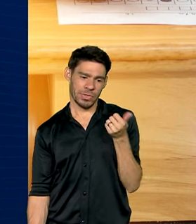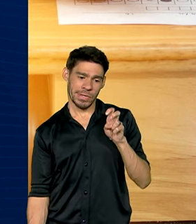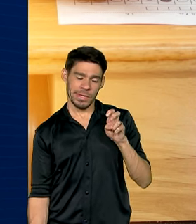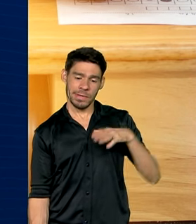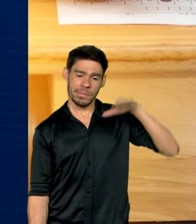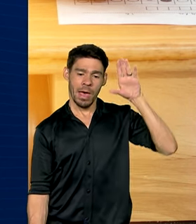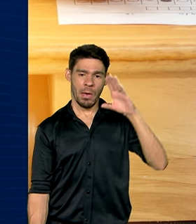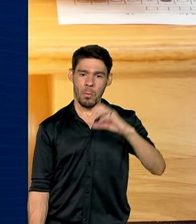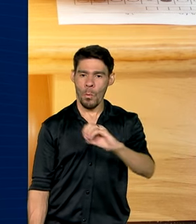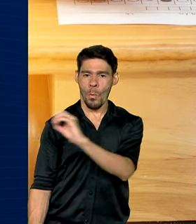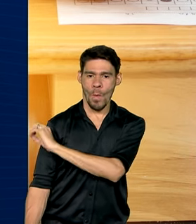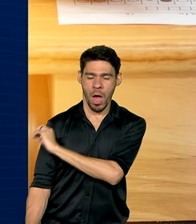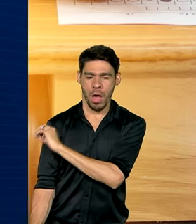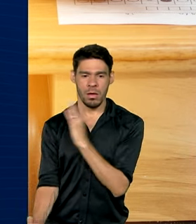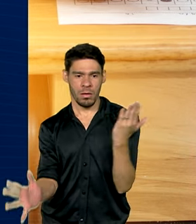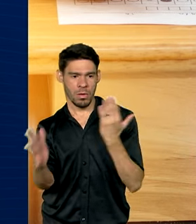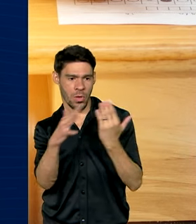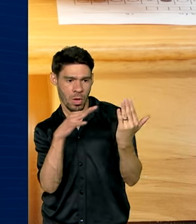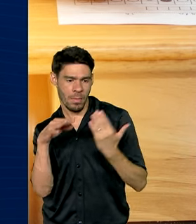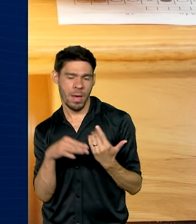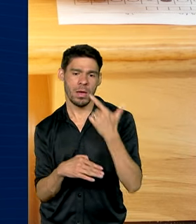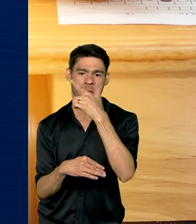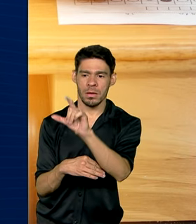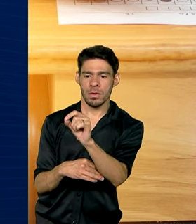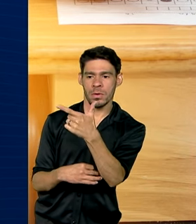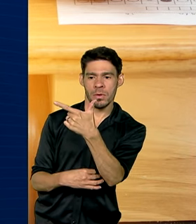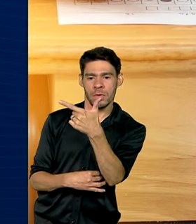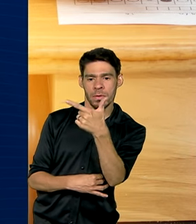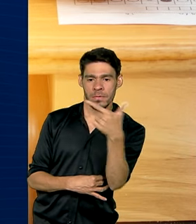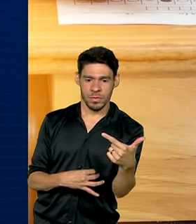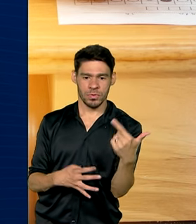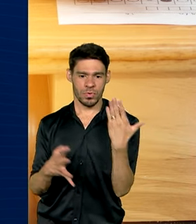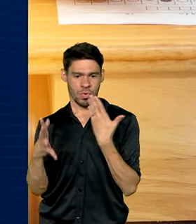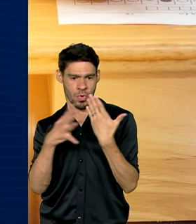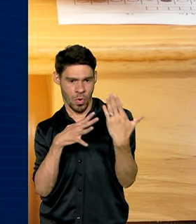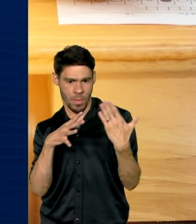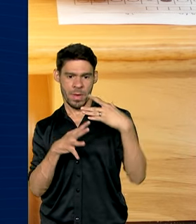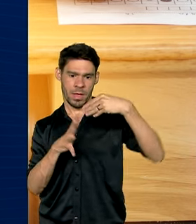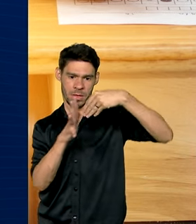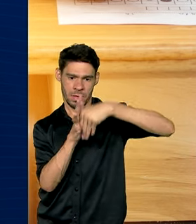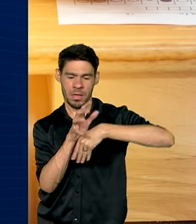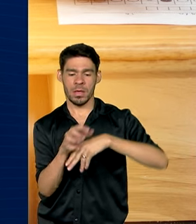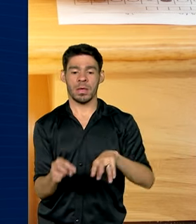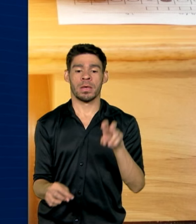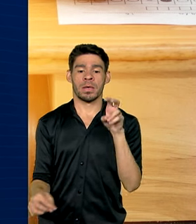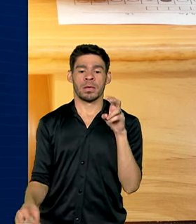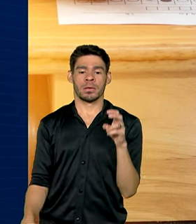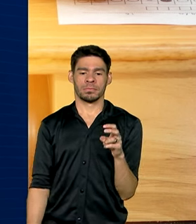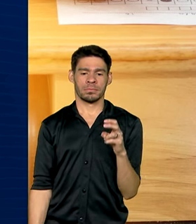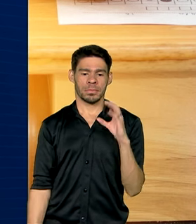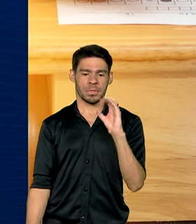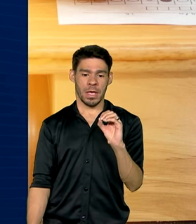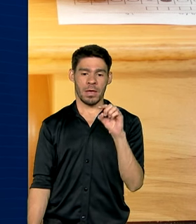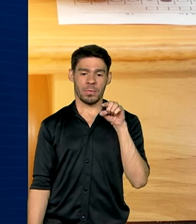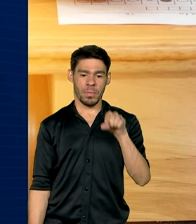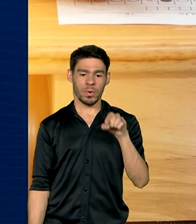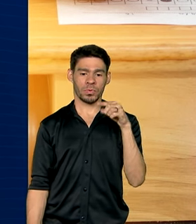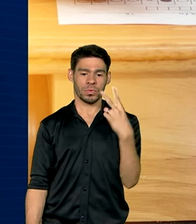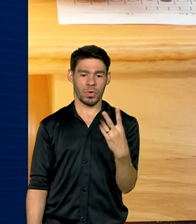Comparado com 2022, queda de 0,2 ponto percentual. São mais de